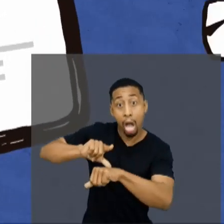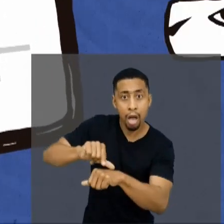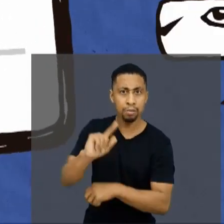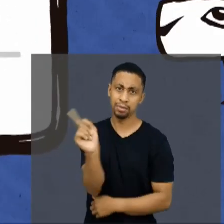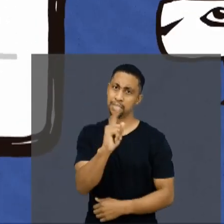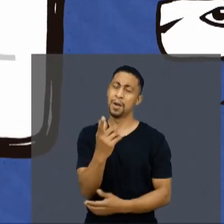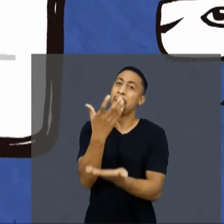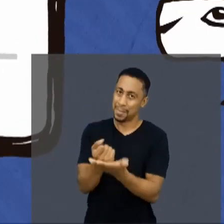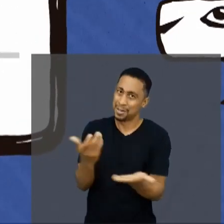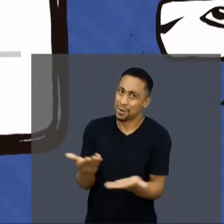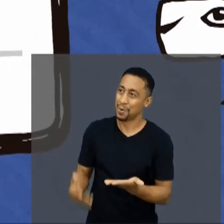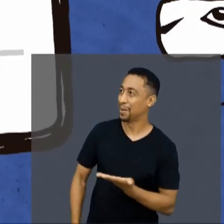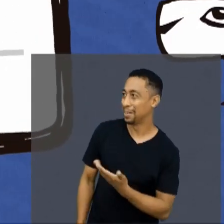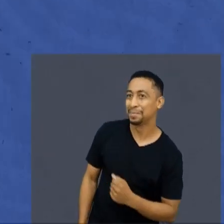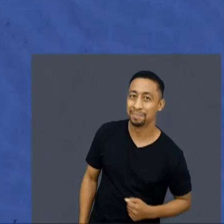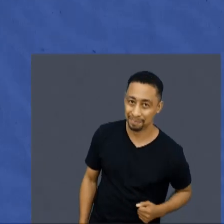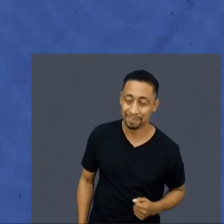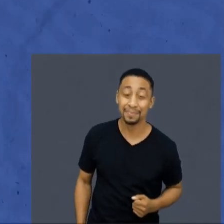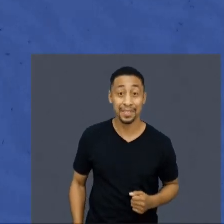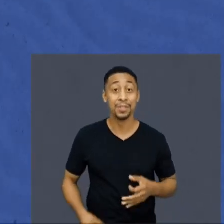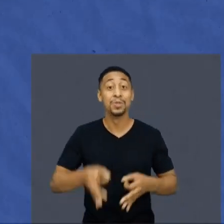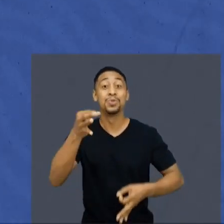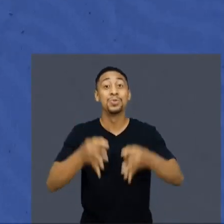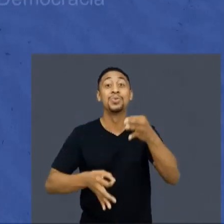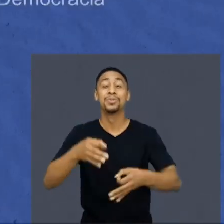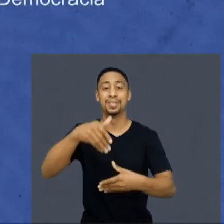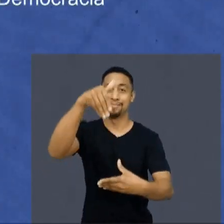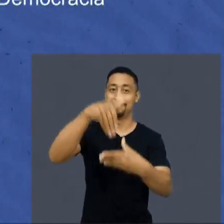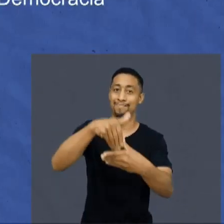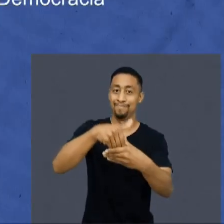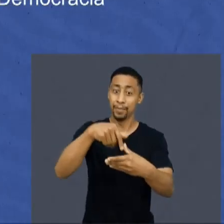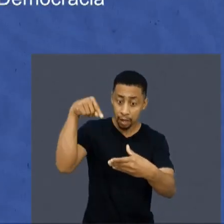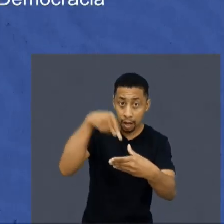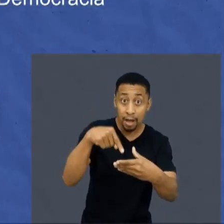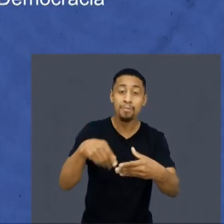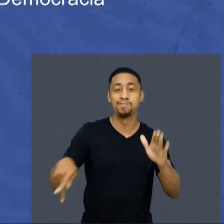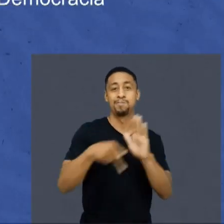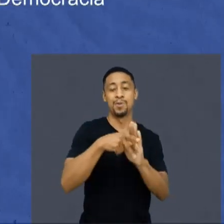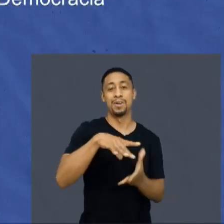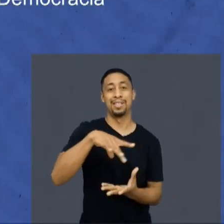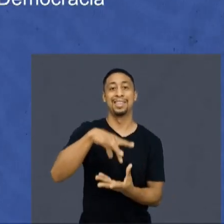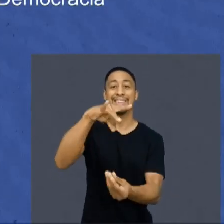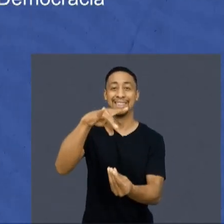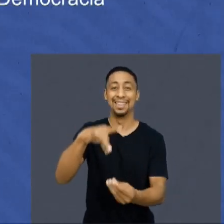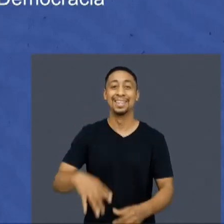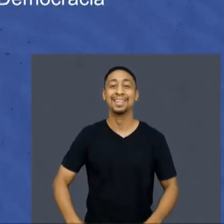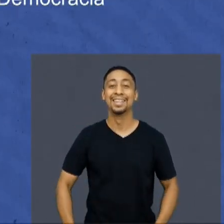o e-título agora. Justiça eleitoral. A justiça da democracia.